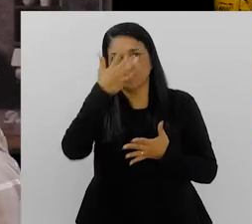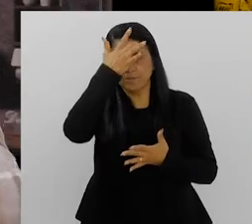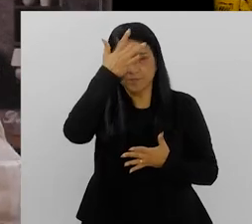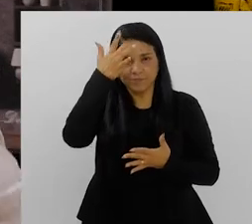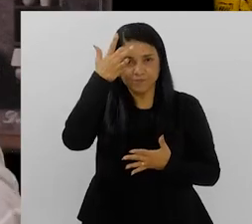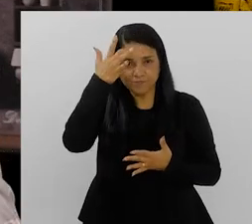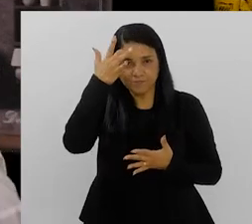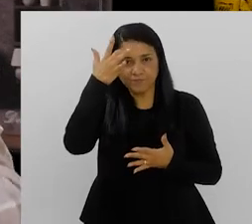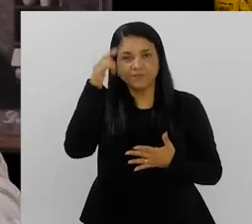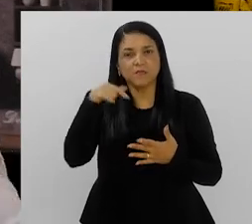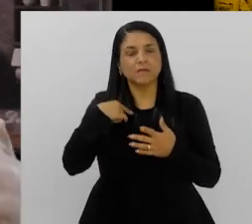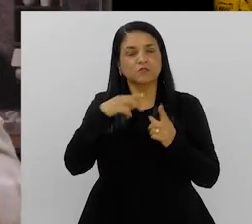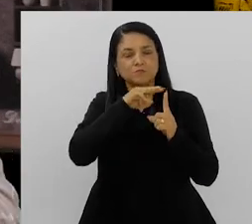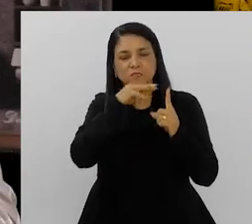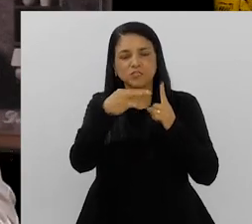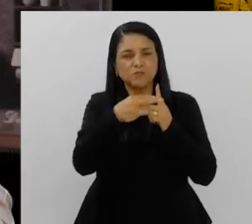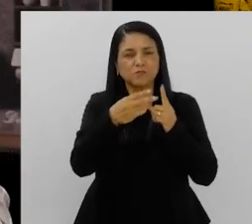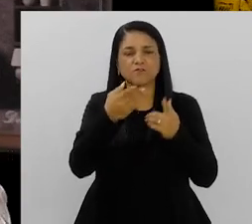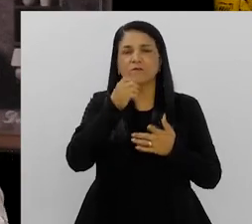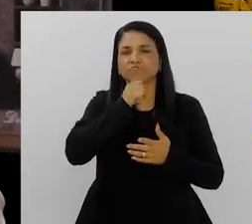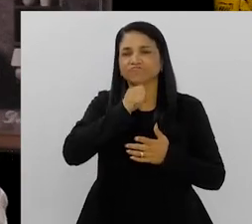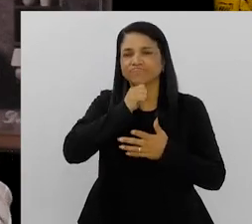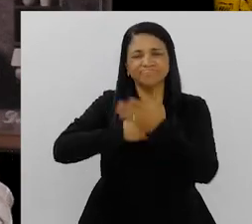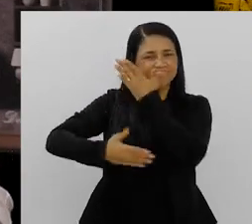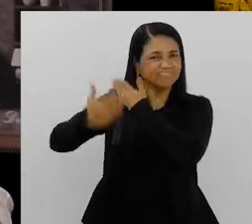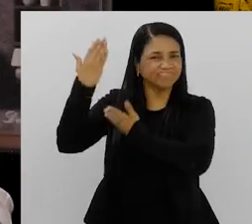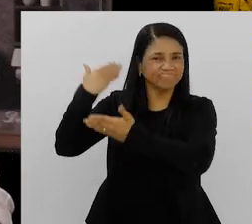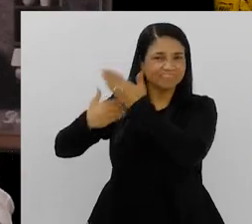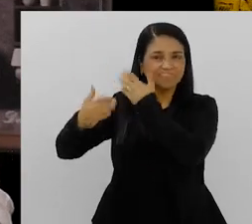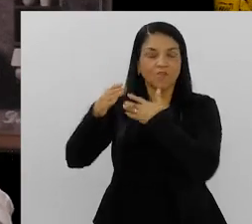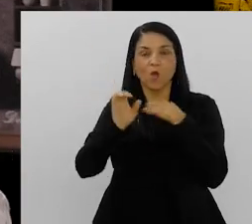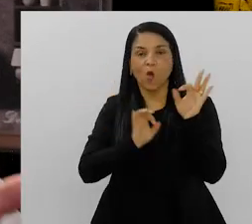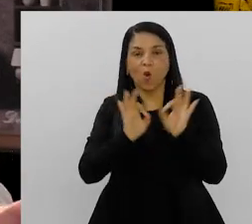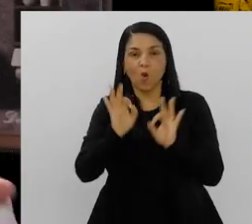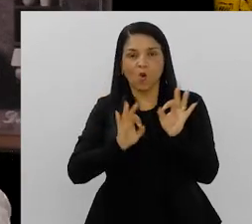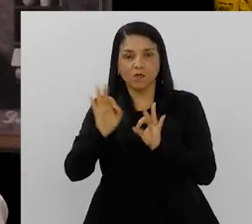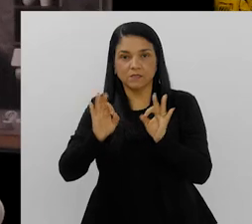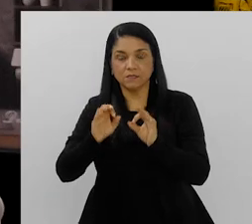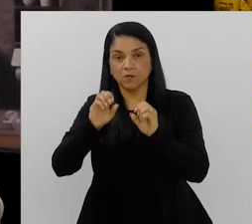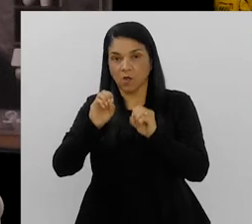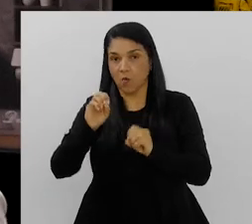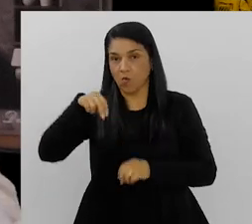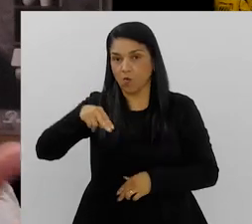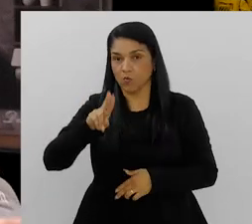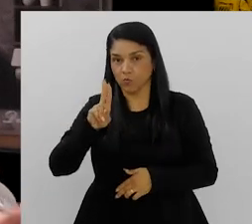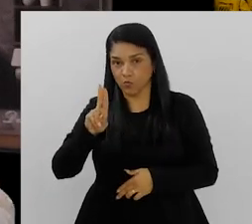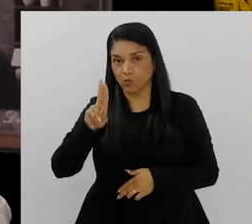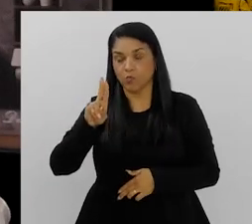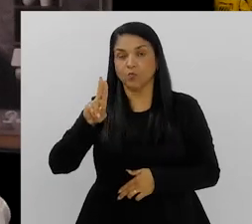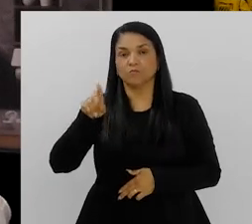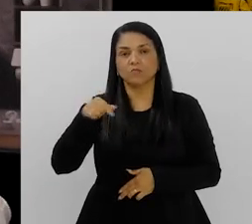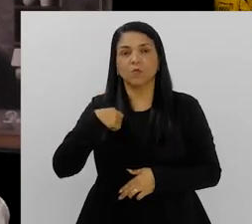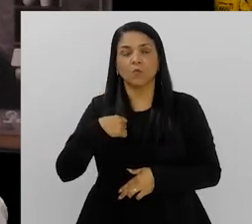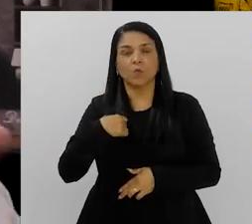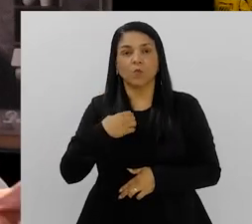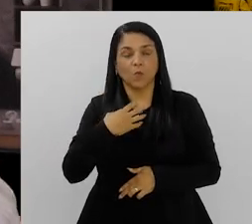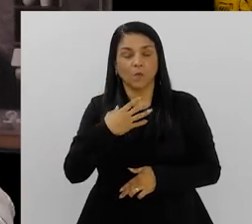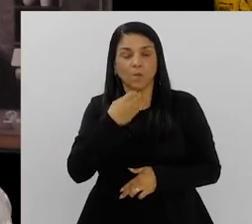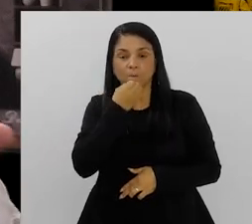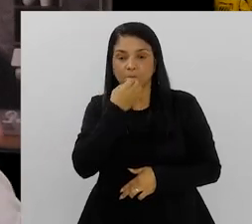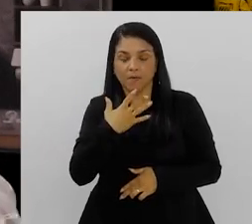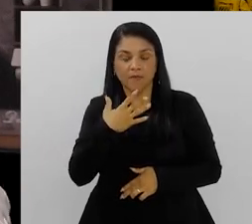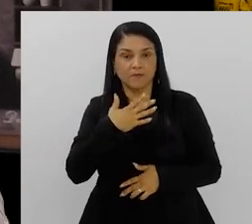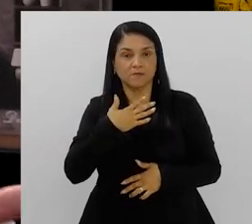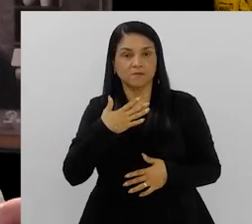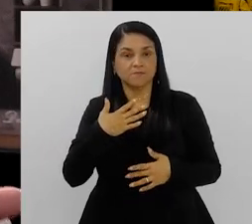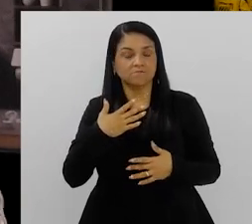e aí a gente tem perspectivas antigas, como a Organização Mundial das Nações Unidas colocava o bem-estar